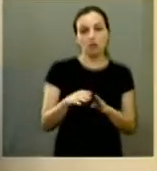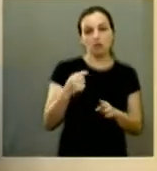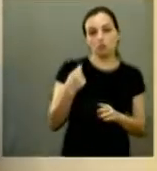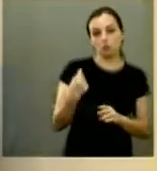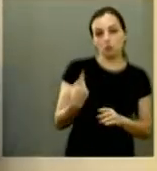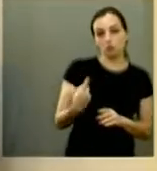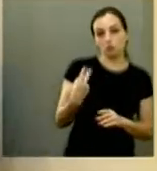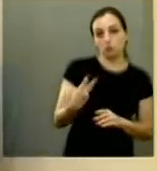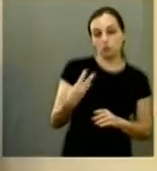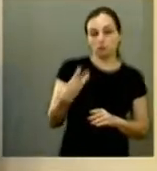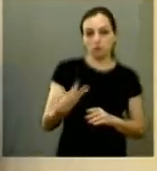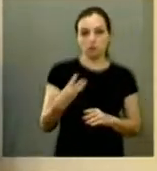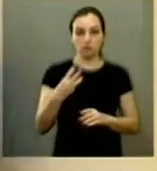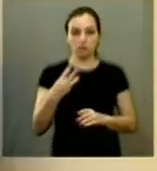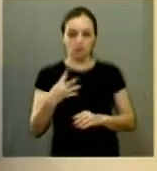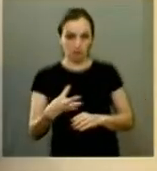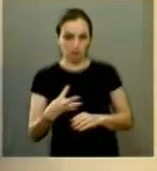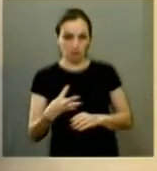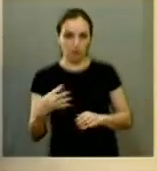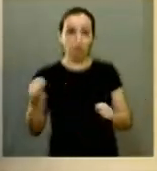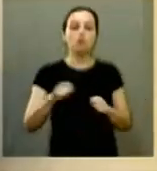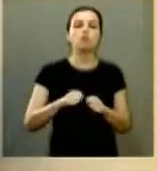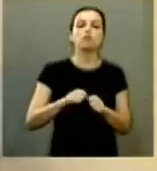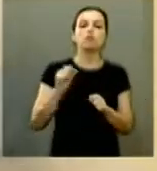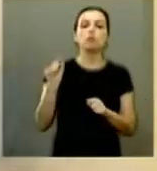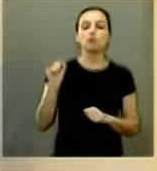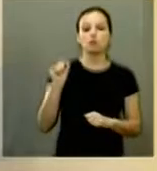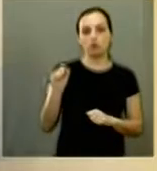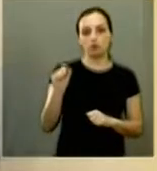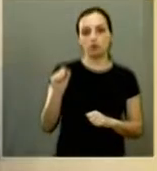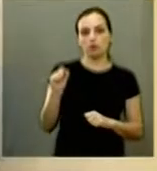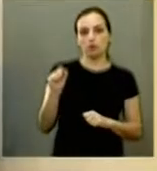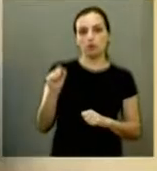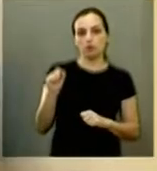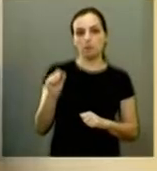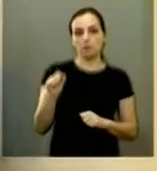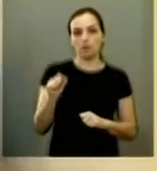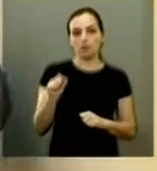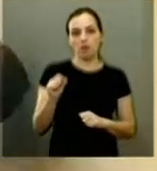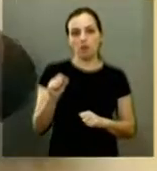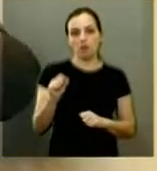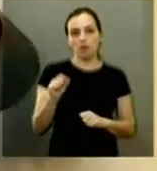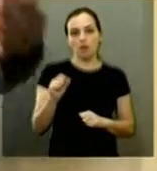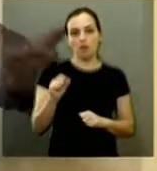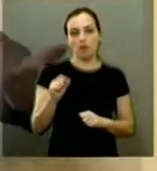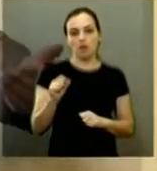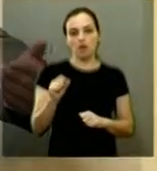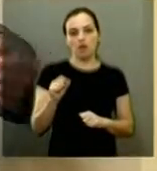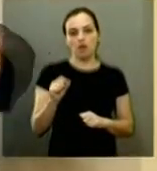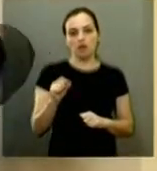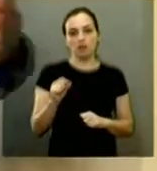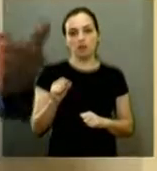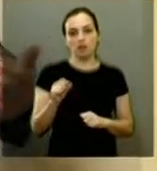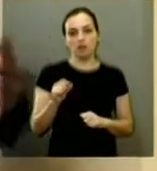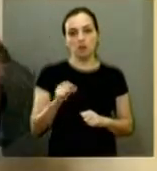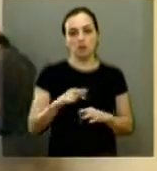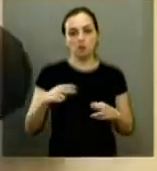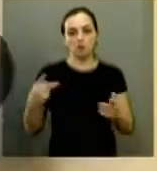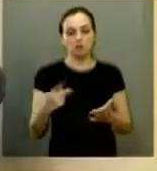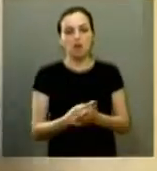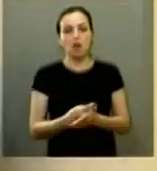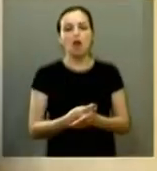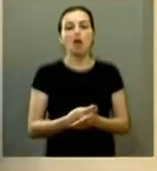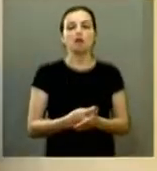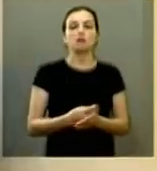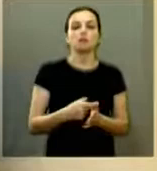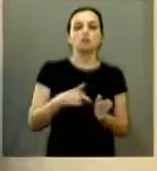então o que nós fizemos é maus tratos leve é aquele maus tratos que às vezes a pessoa está com a corrente curta